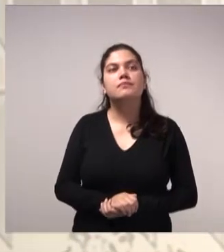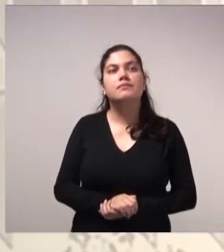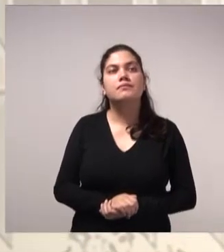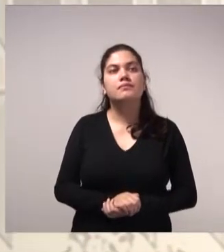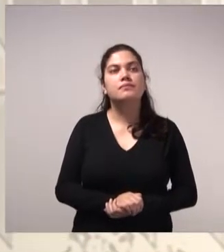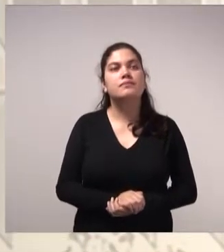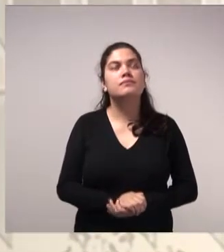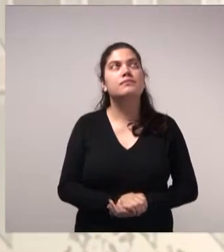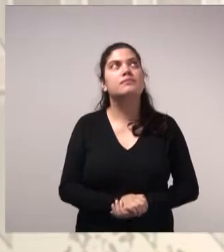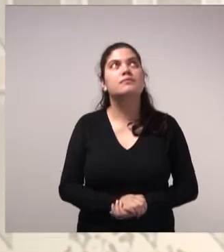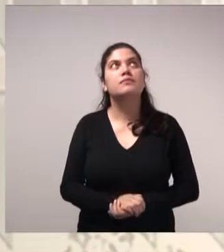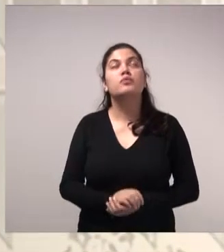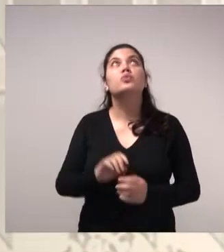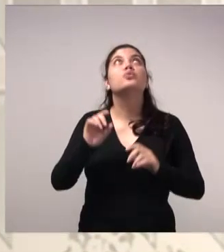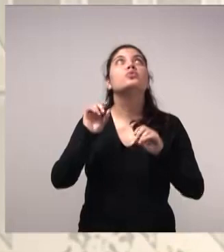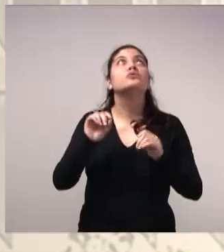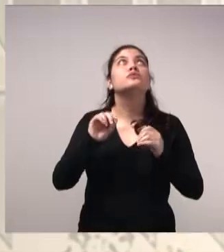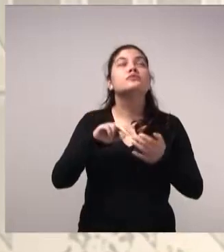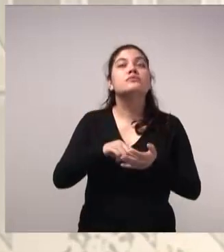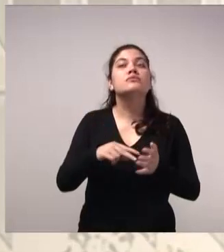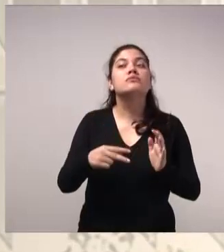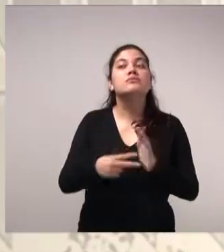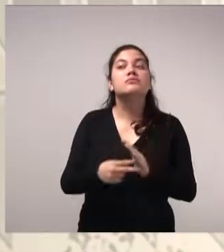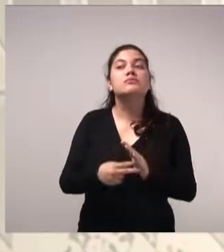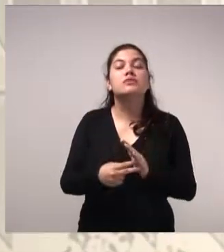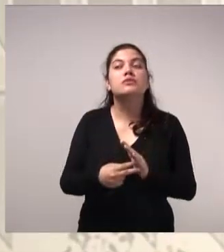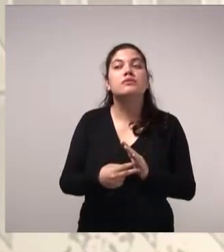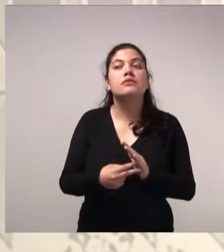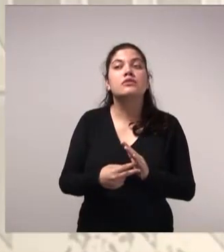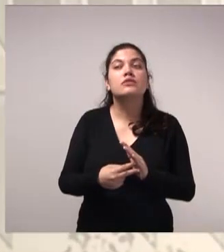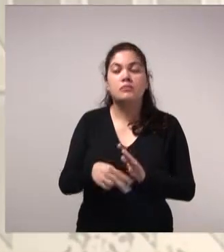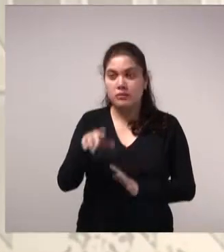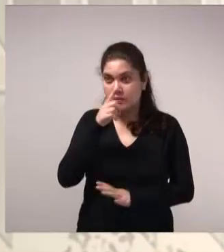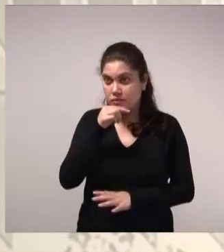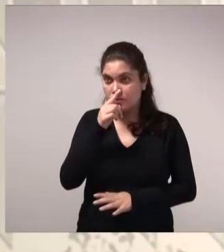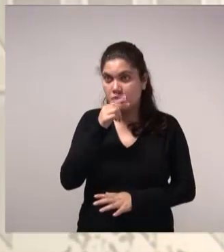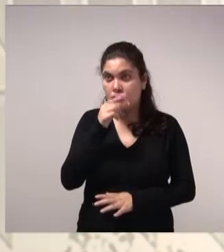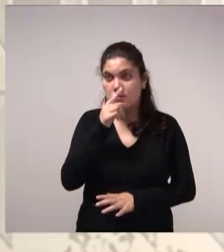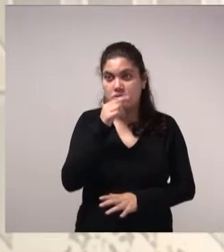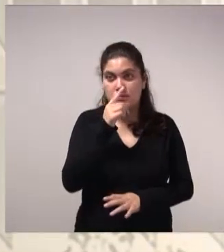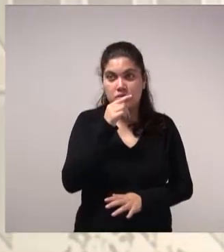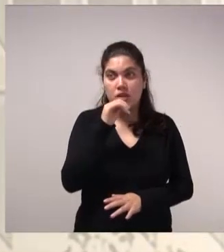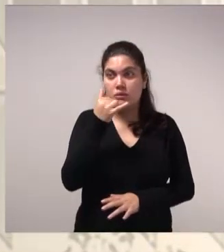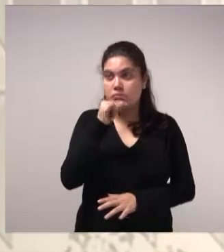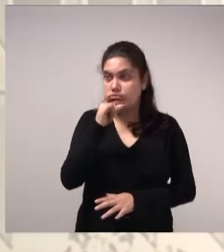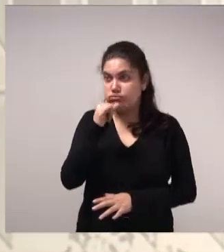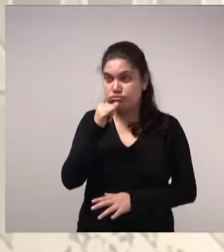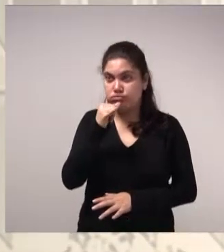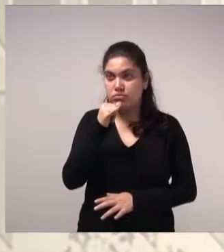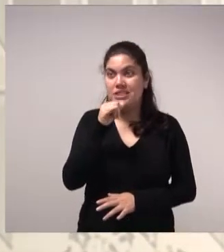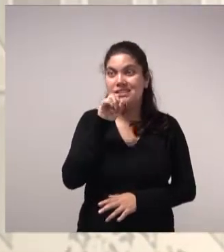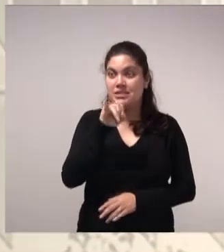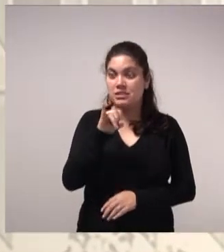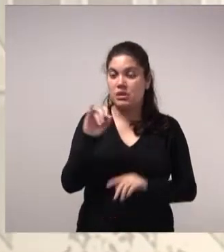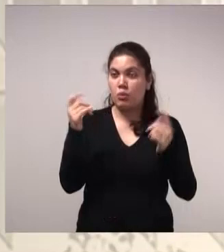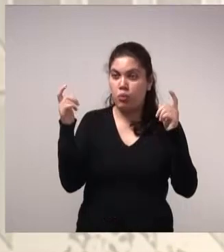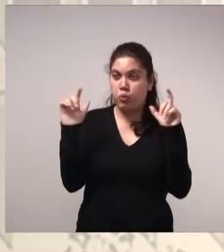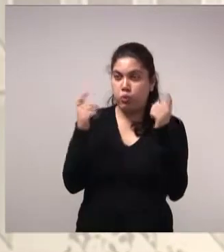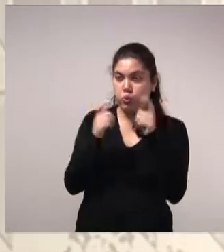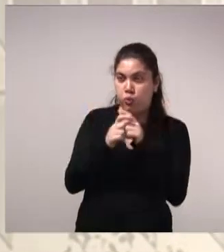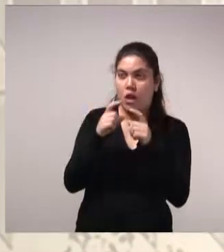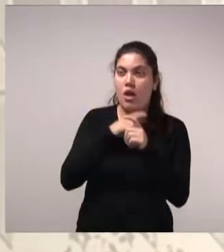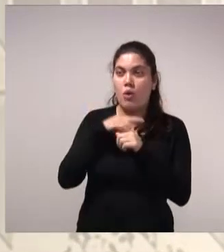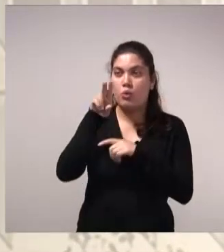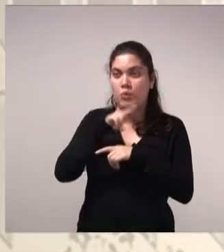E o que significa para consumo energético? Se eu estou reduzindo a minha demanda, eu preciso de menos